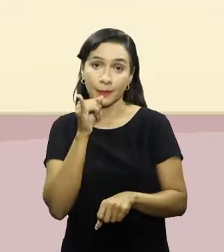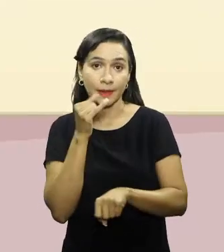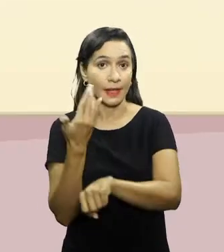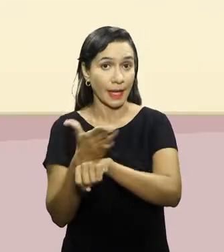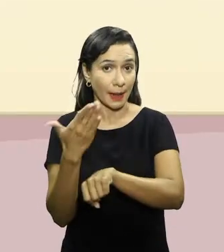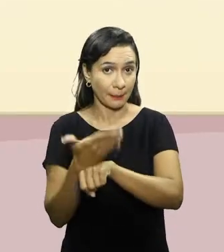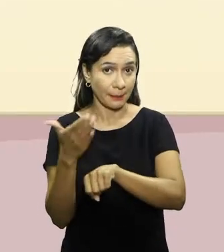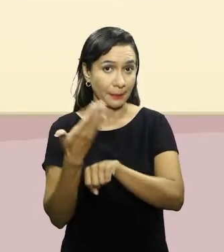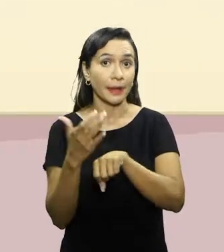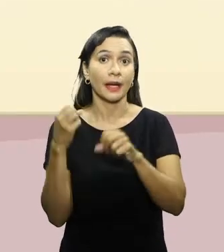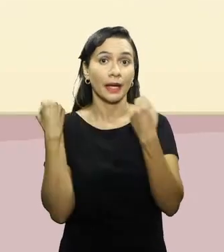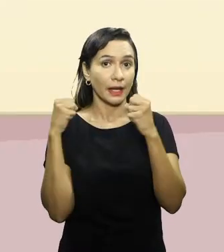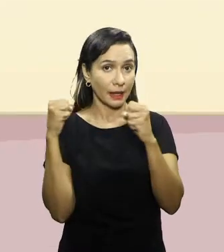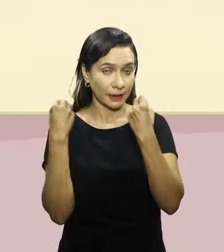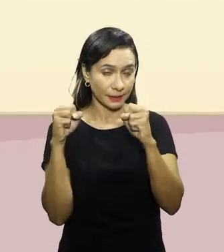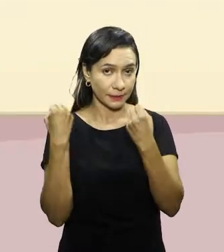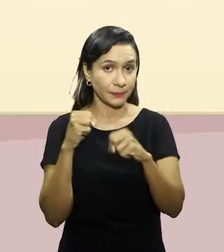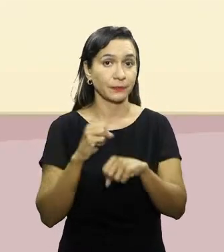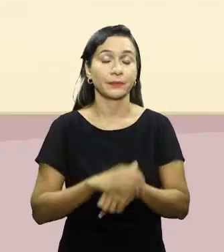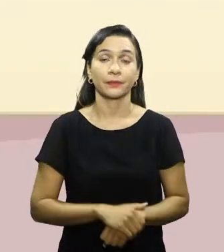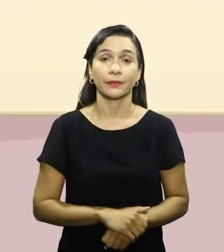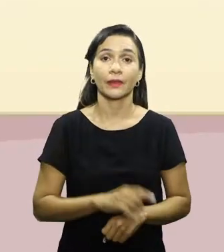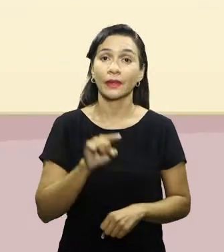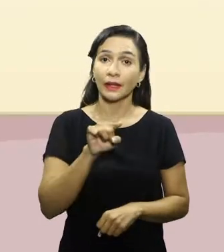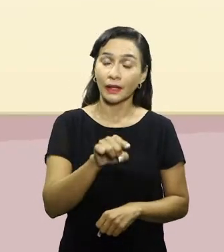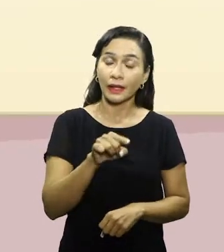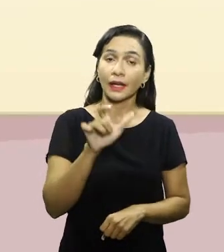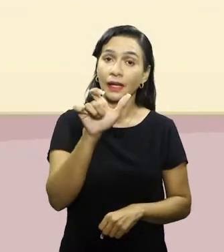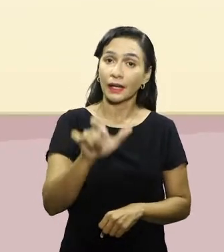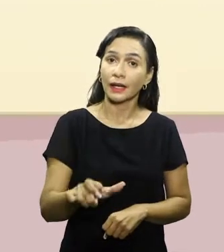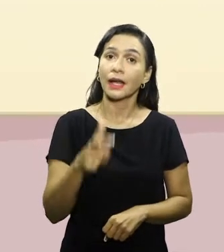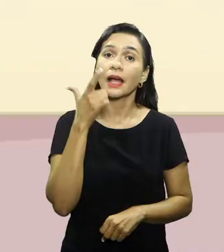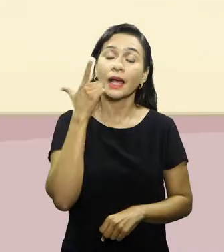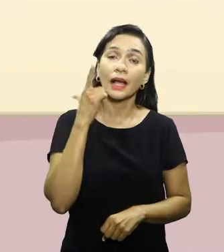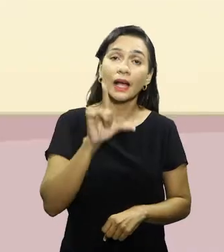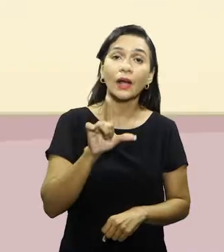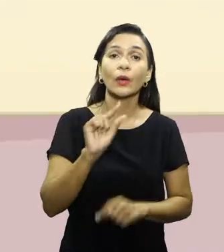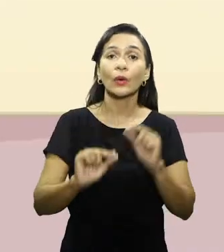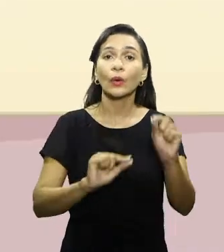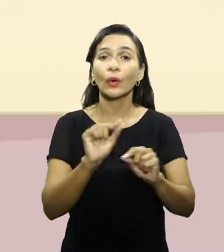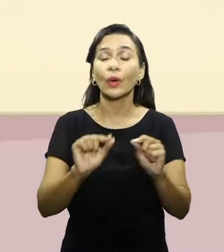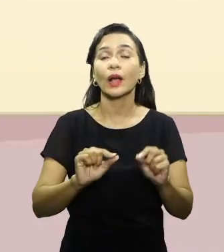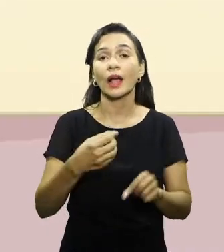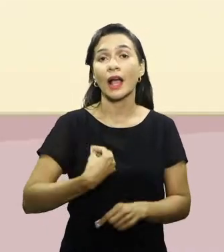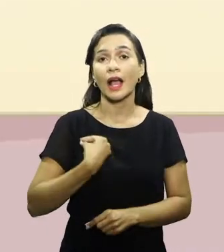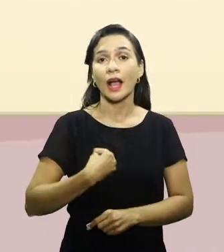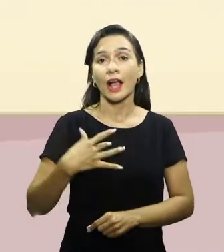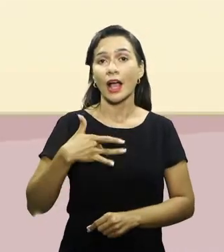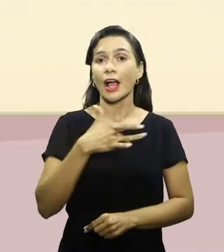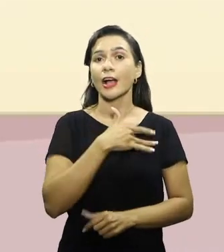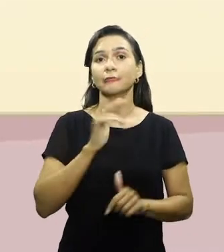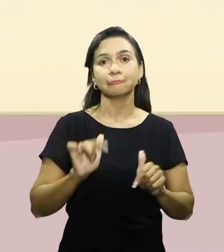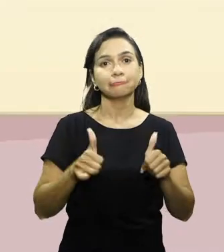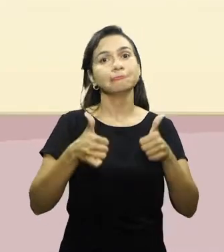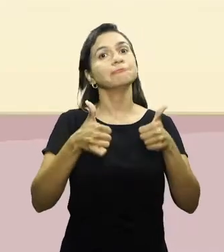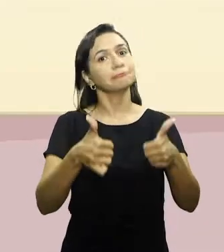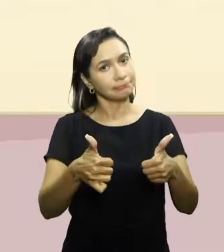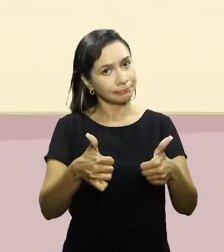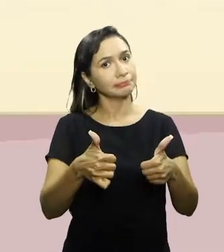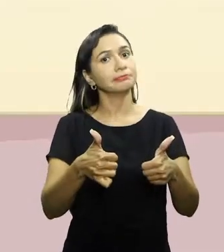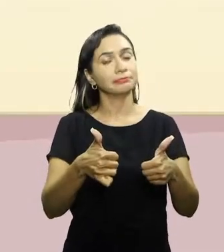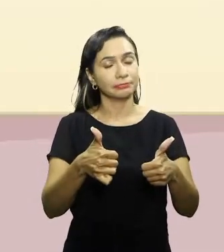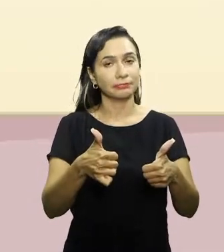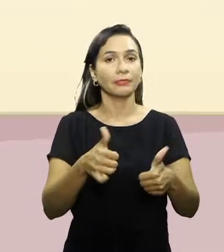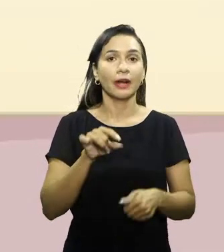física. Com a prática dessa atividade física, o indivíduo passa a ter um estilo de vida ativo e saudável, ou